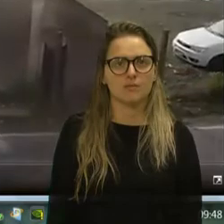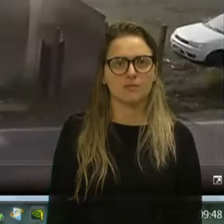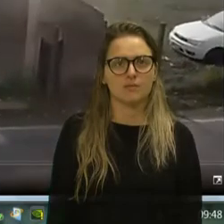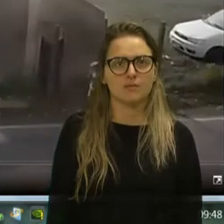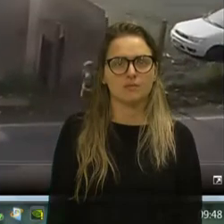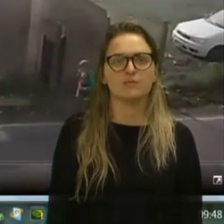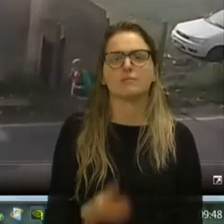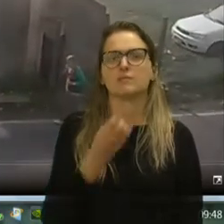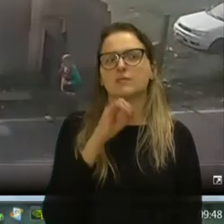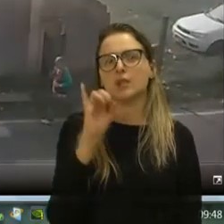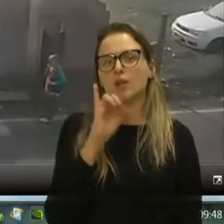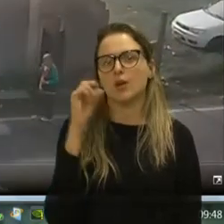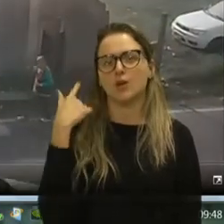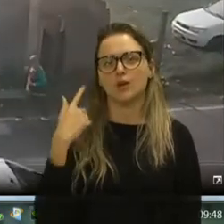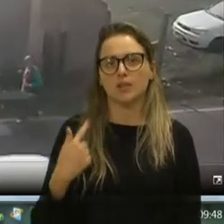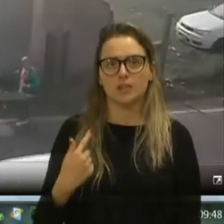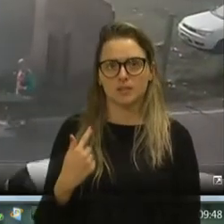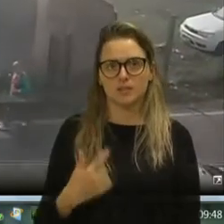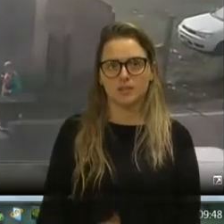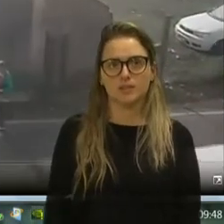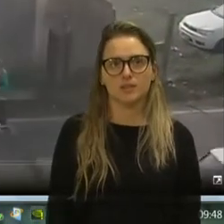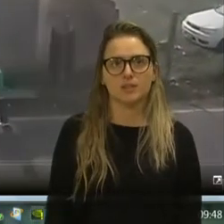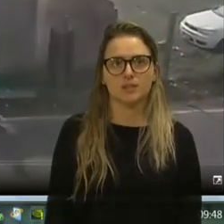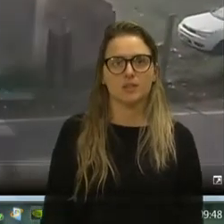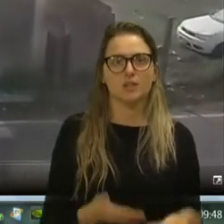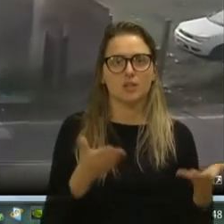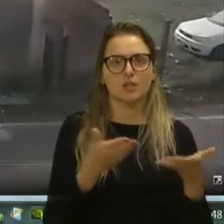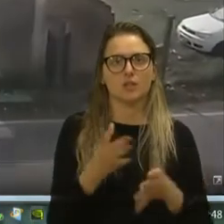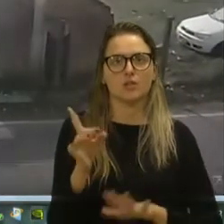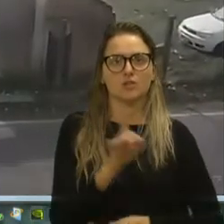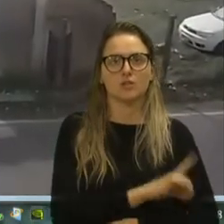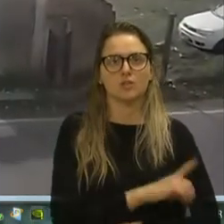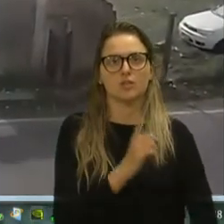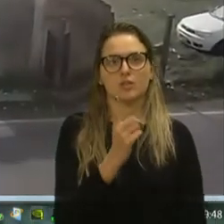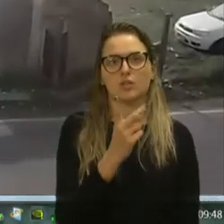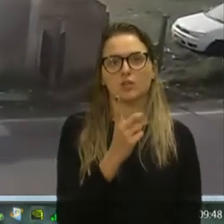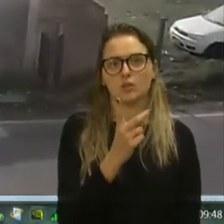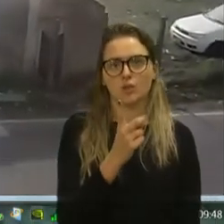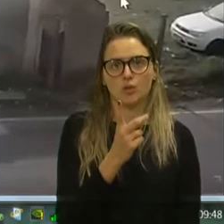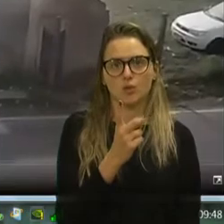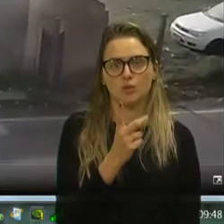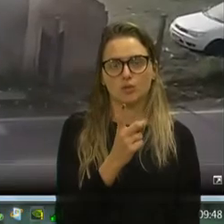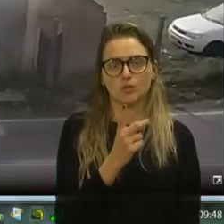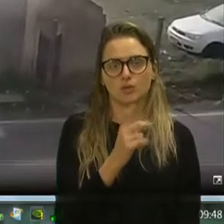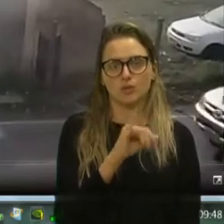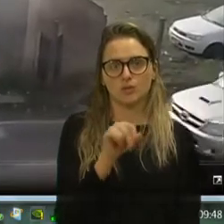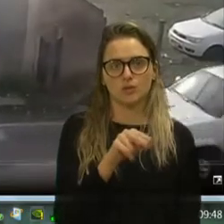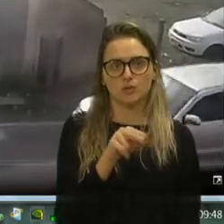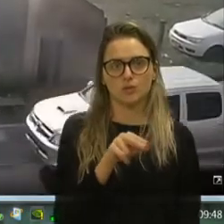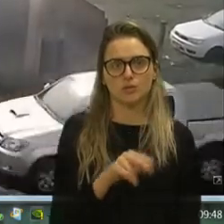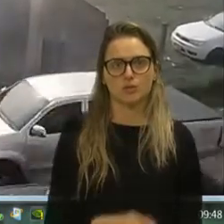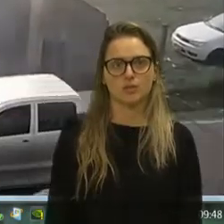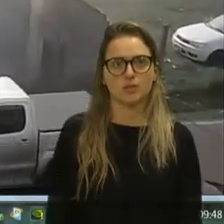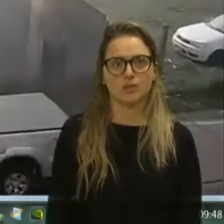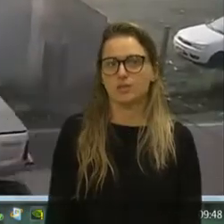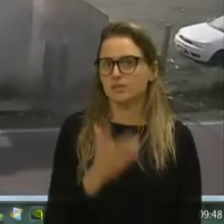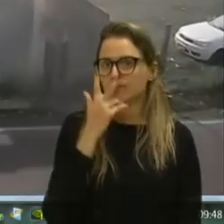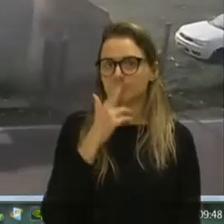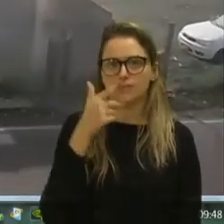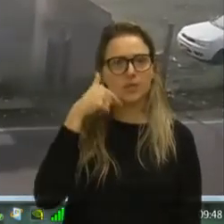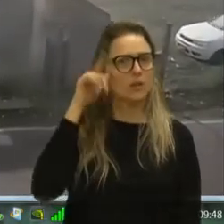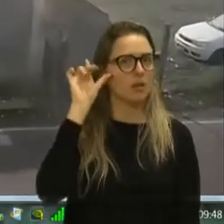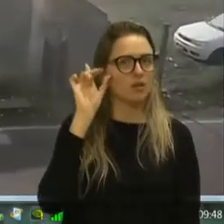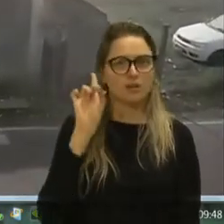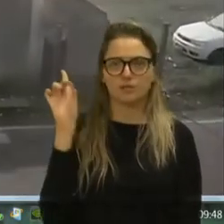Oi, Gladys. Hoje dia 12, igual ontem, ó.